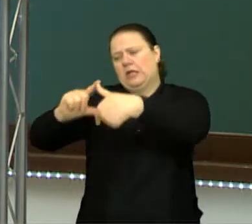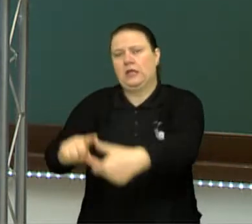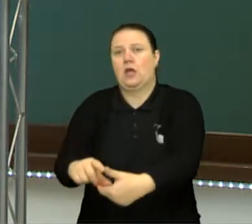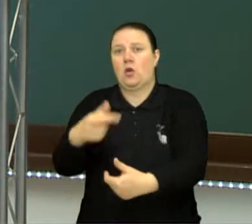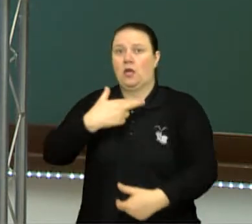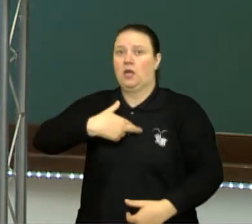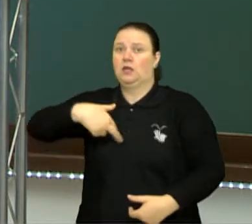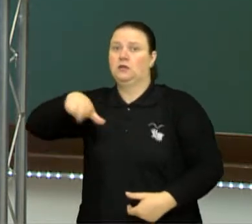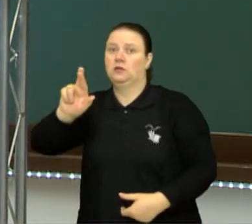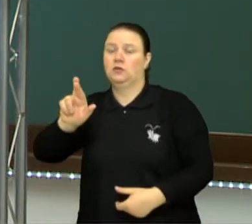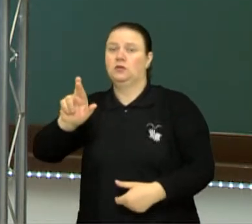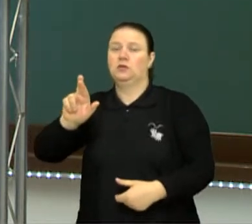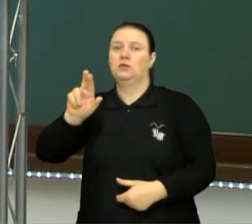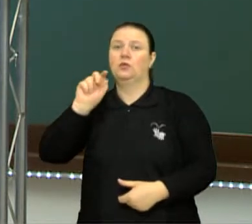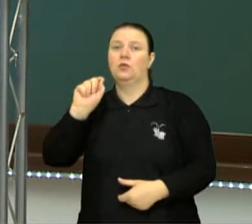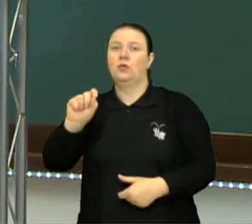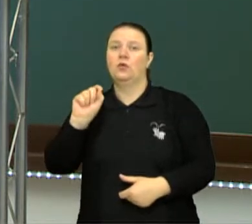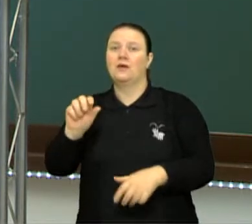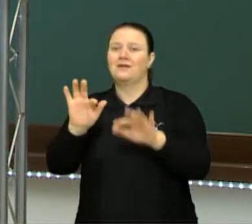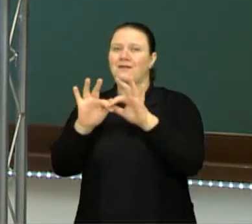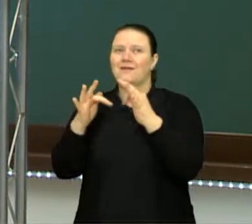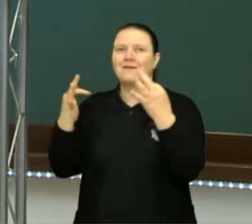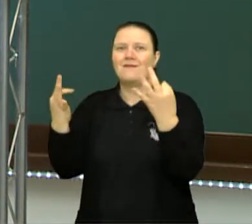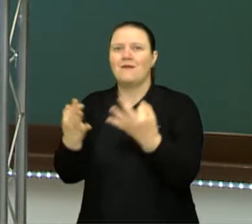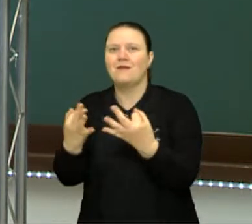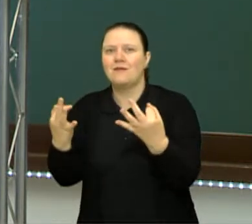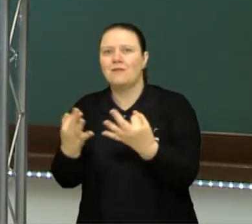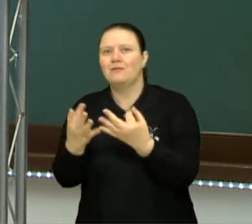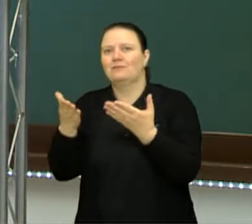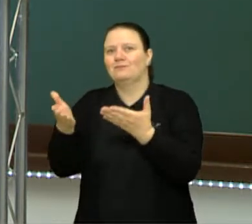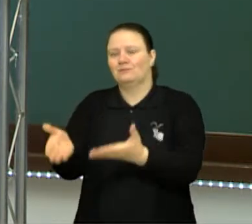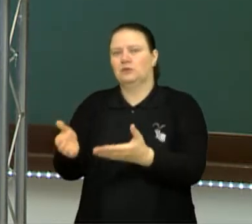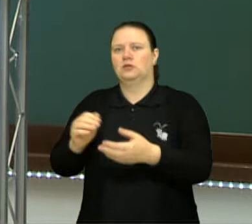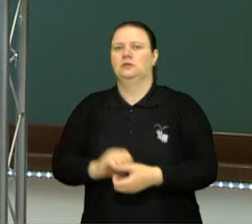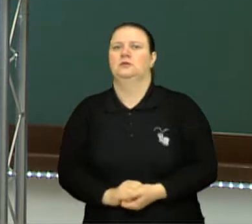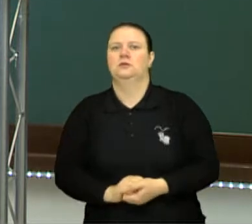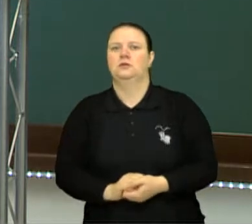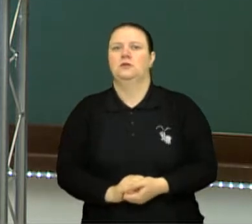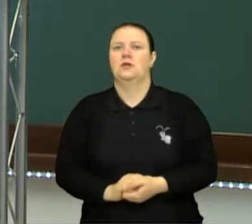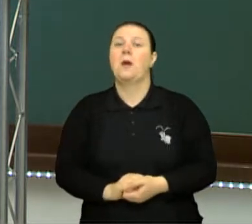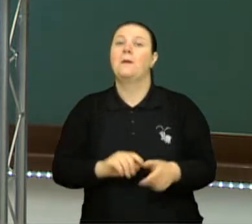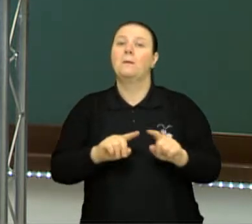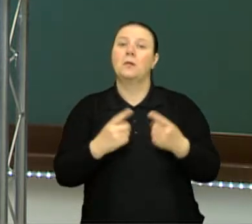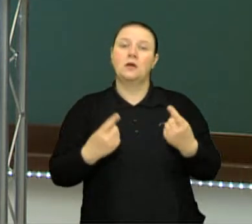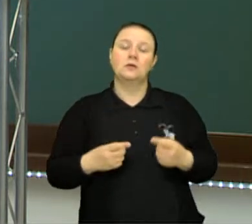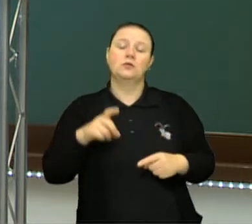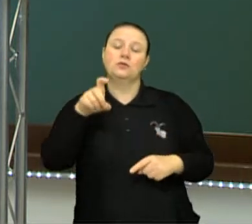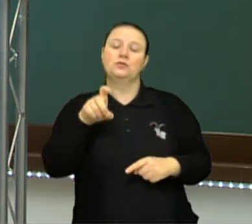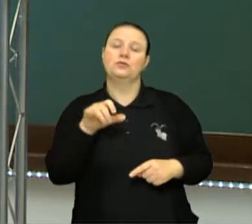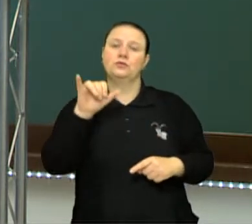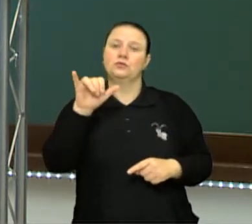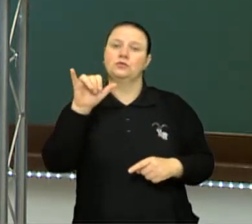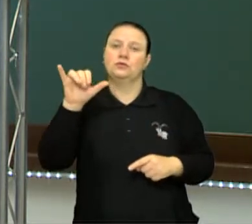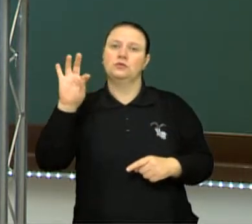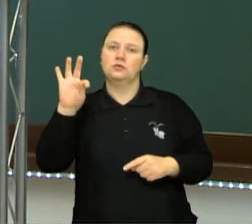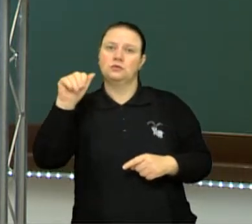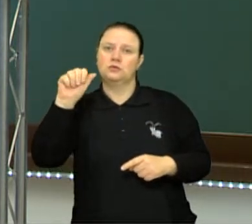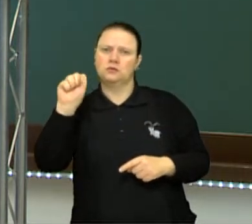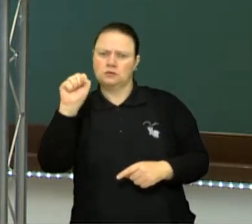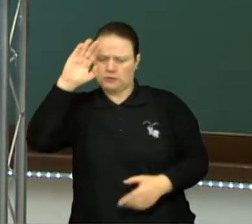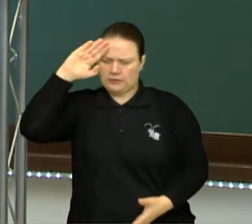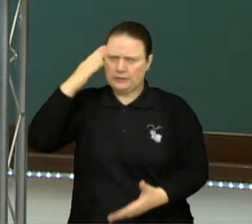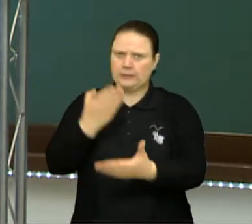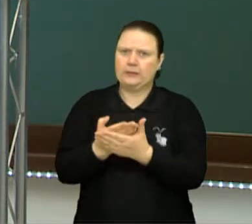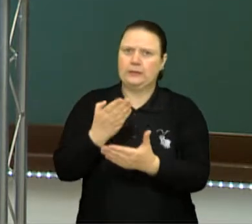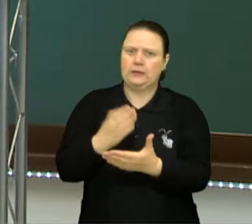sentido hereditário consolidado. Já os xiitas acreditam que o líder deve ser, deve